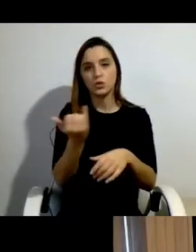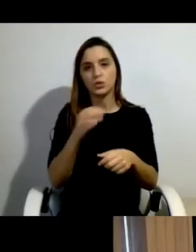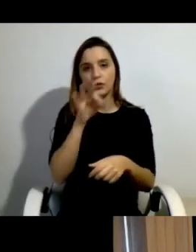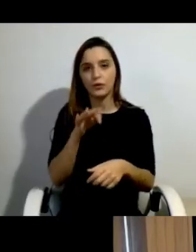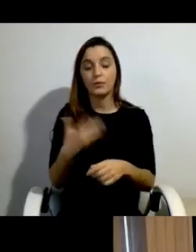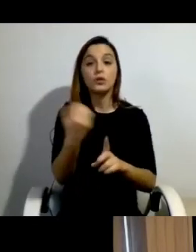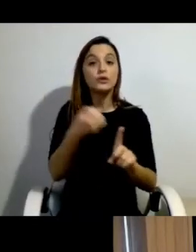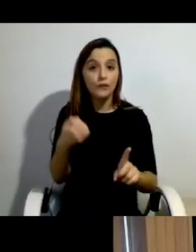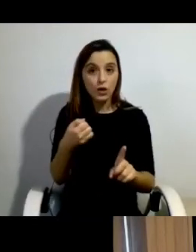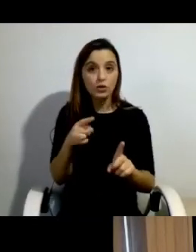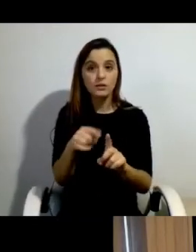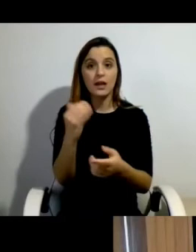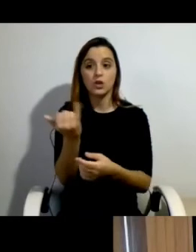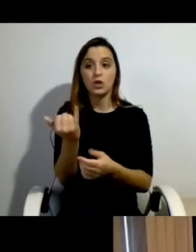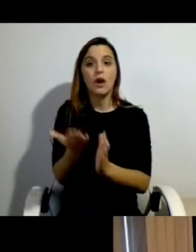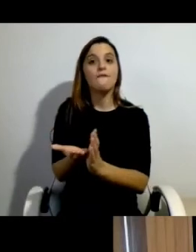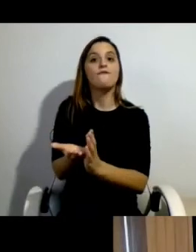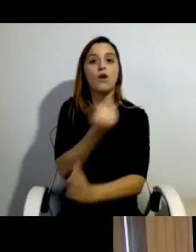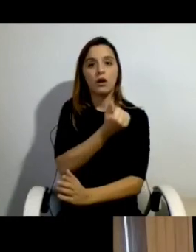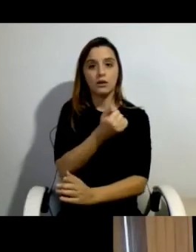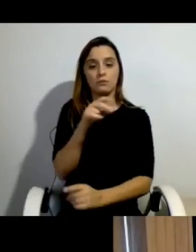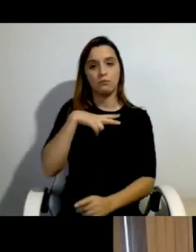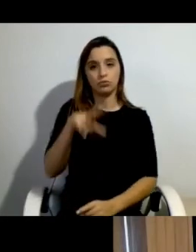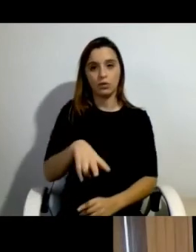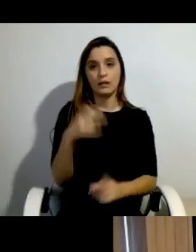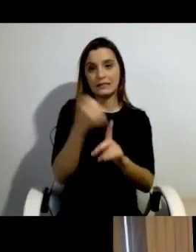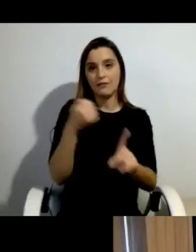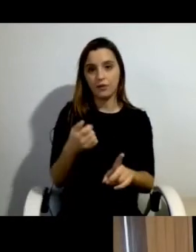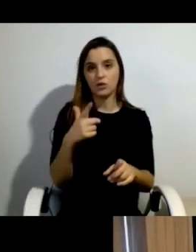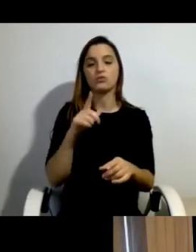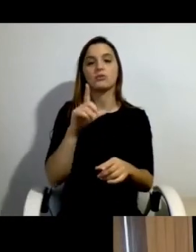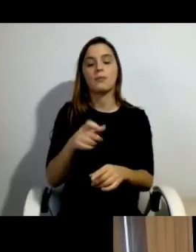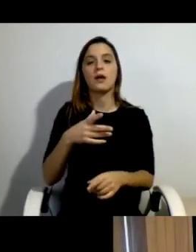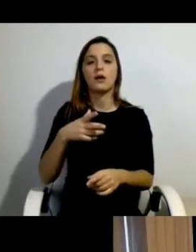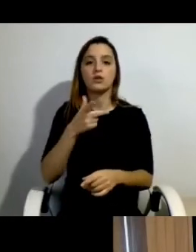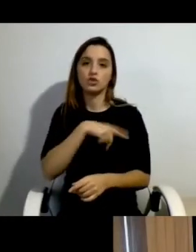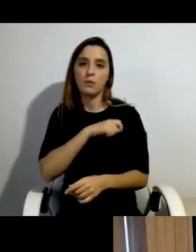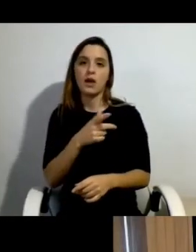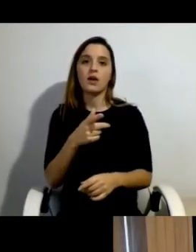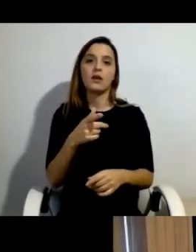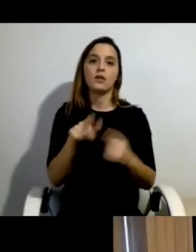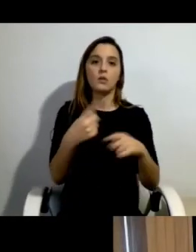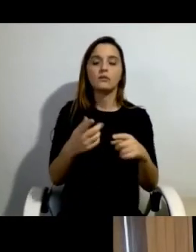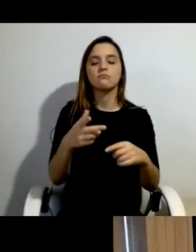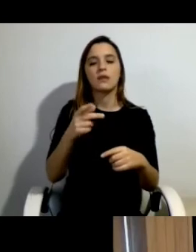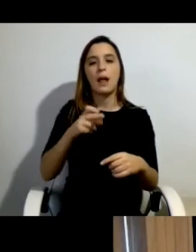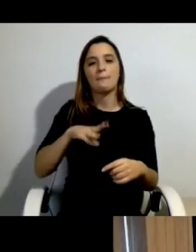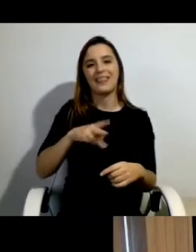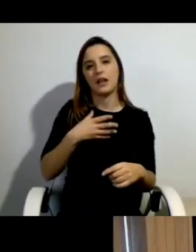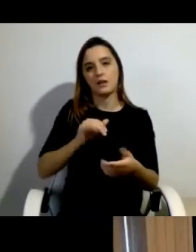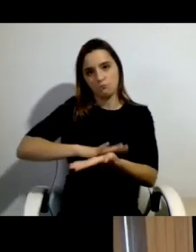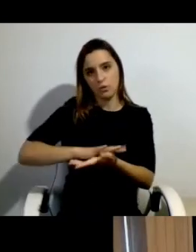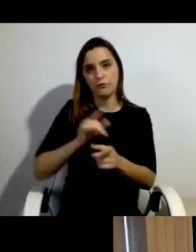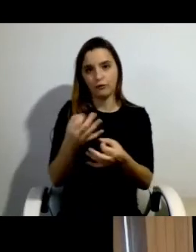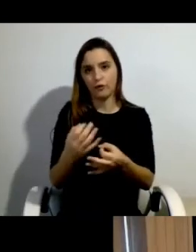instituições de sinalização em Portugal, com Pedro Espanha e outros, da Almedina 2012, e Famílias e Redes Sociais, ligações